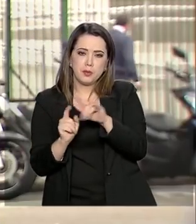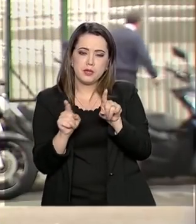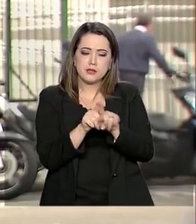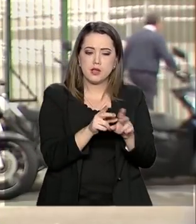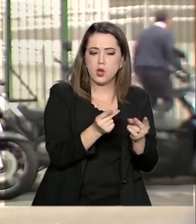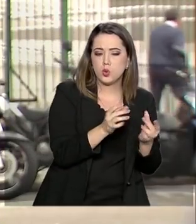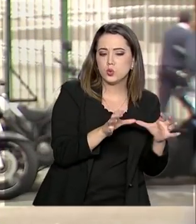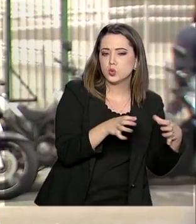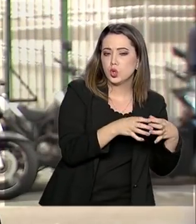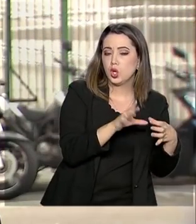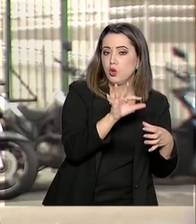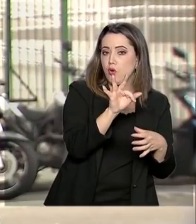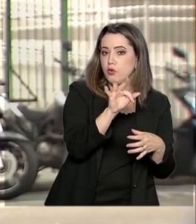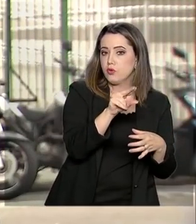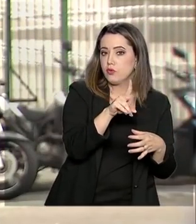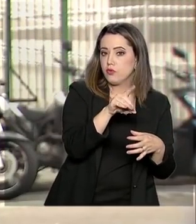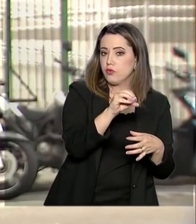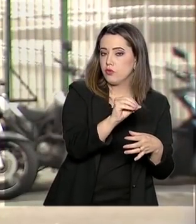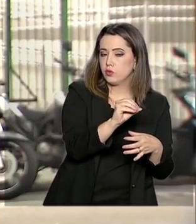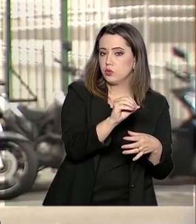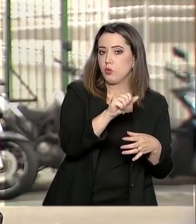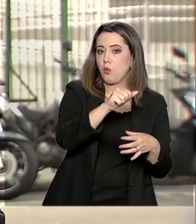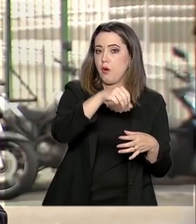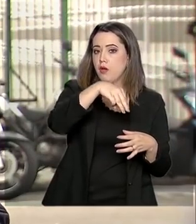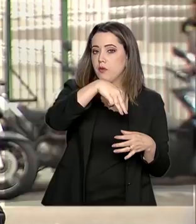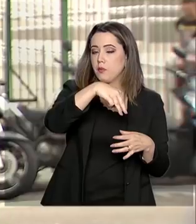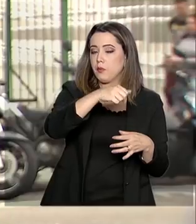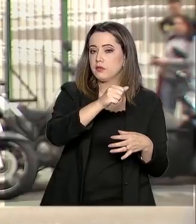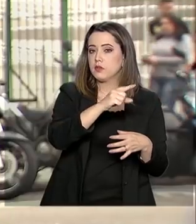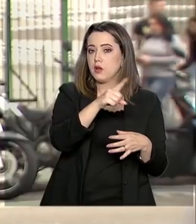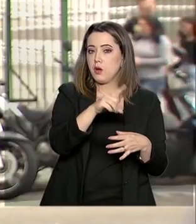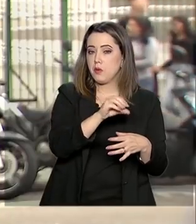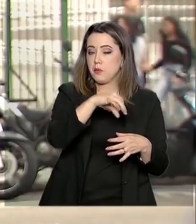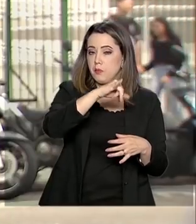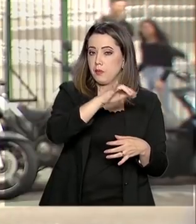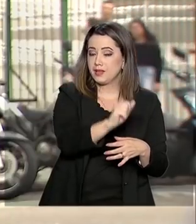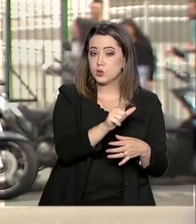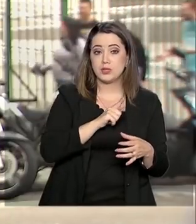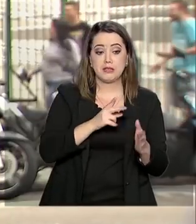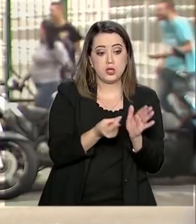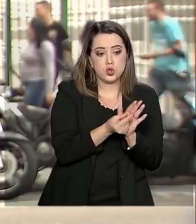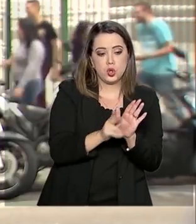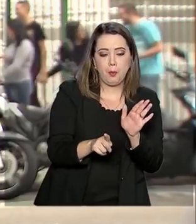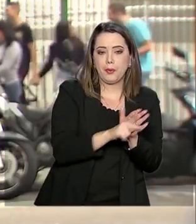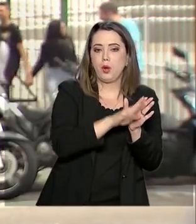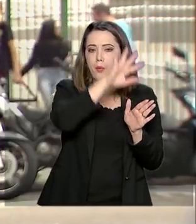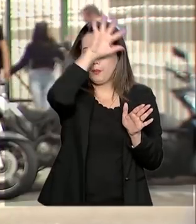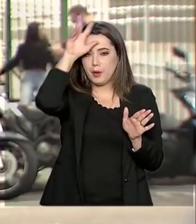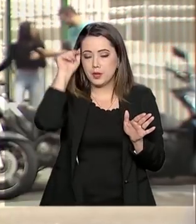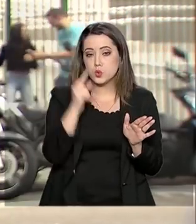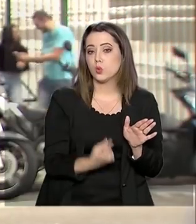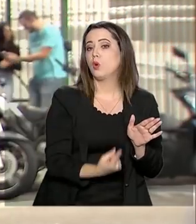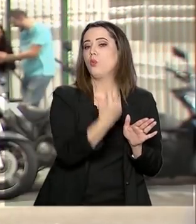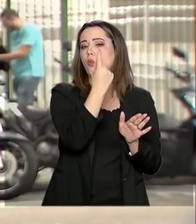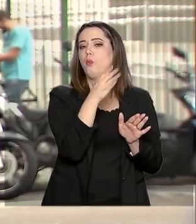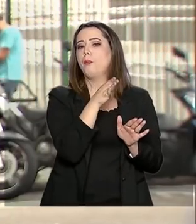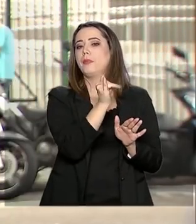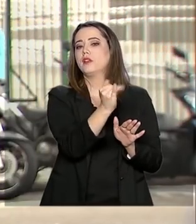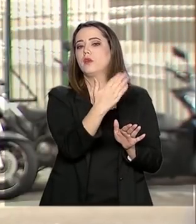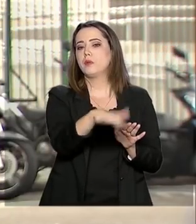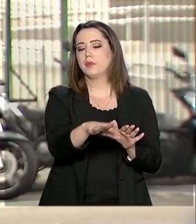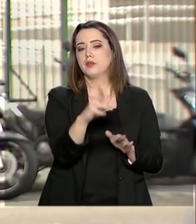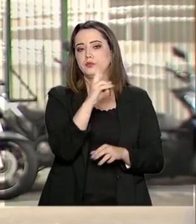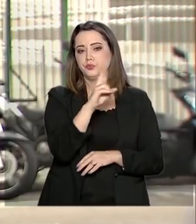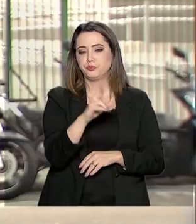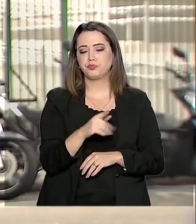é destinado à preservação da maior floresta tropical do mundo, que conta com cerca de R 1,5 bilhão. O ministério analisou cerca